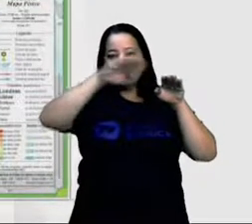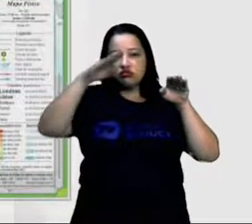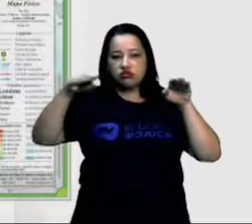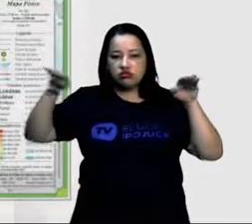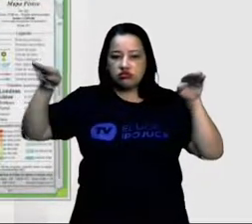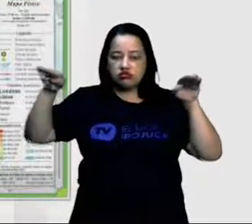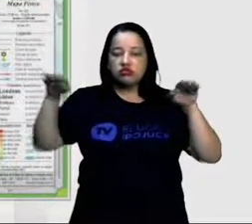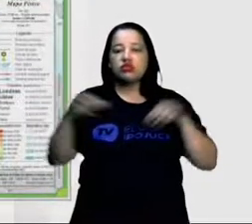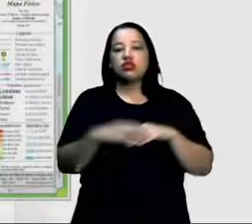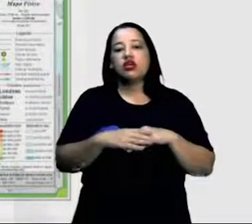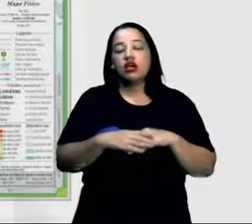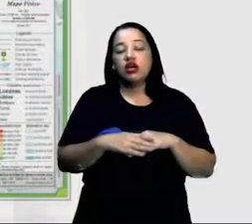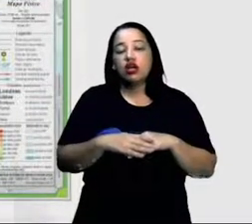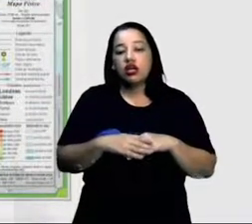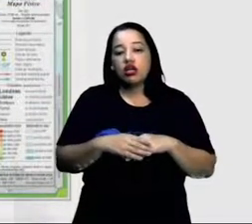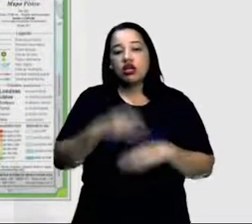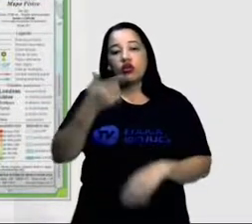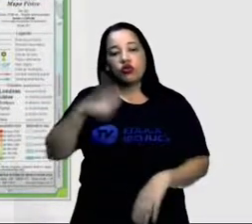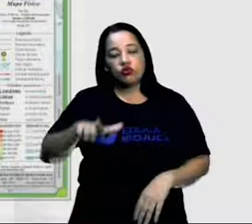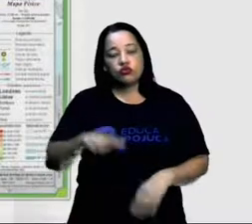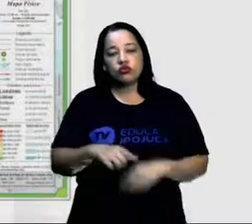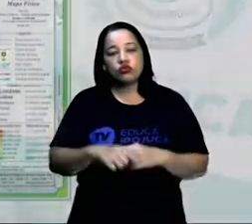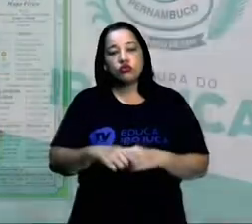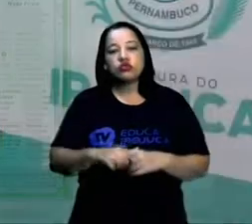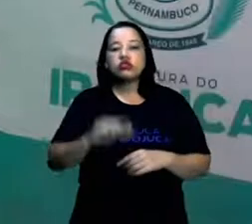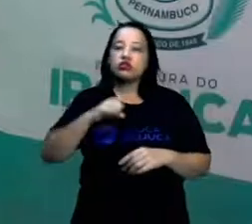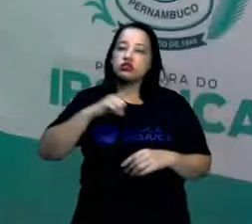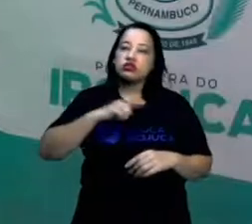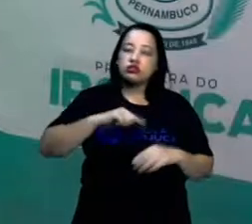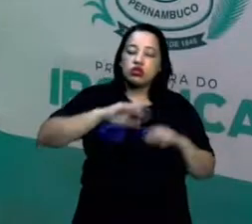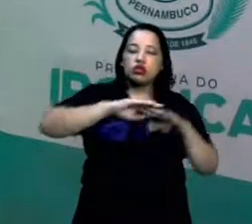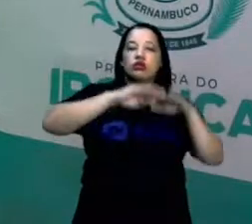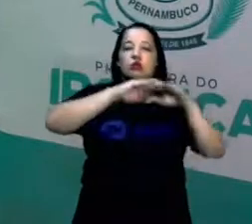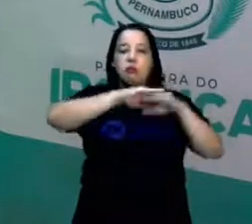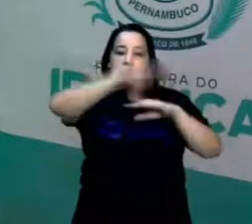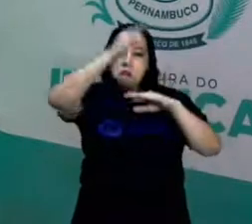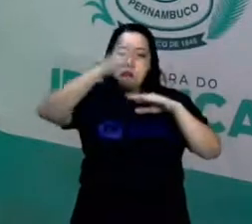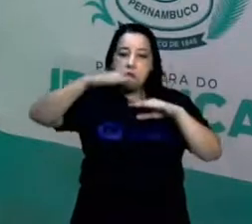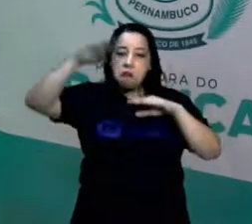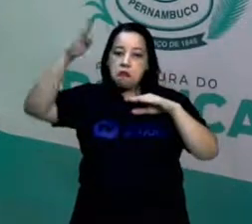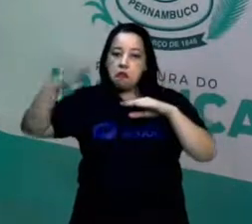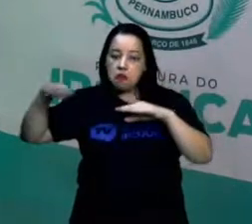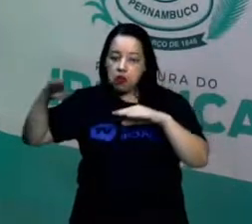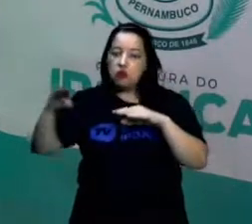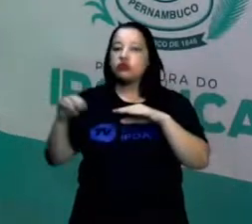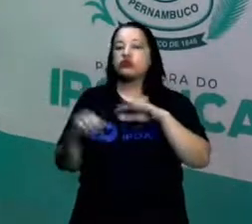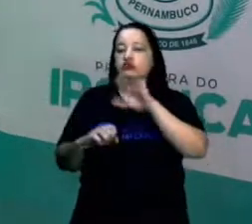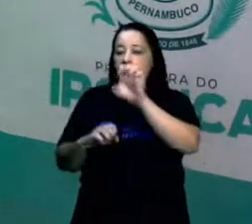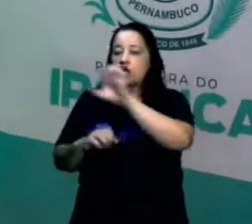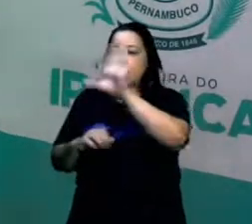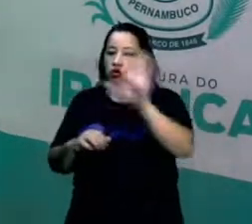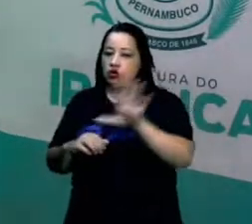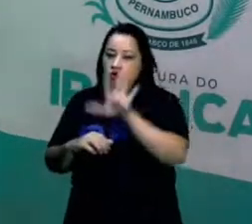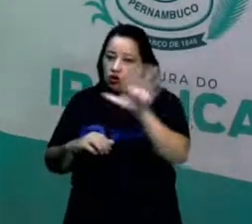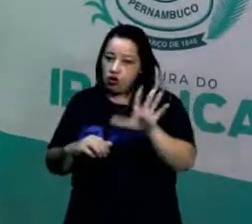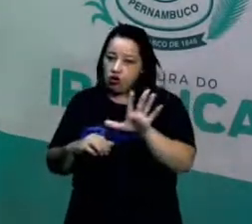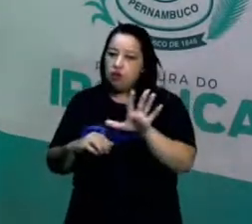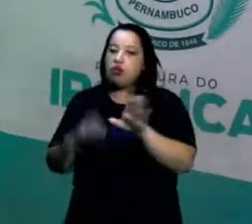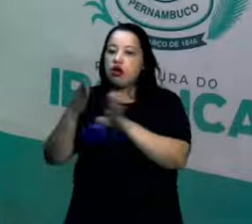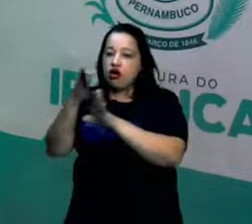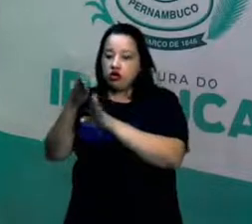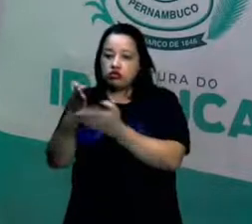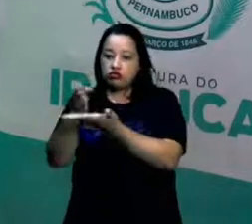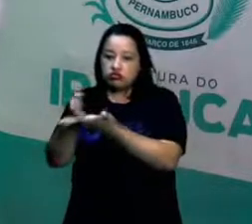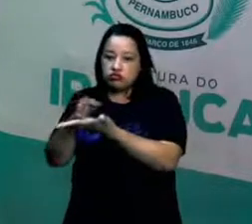E, como a gente falou, a questão dos montes Urais, que divide o continente europeu, certo? É o limite